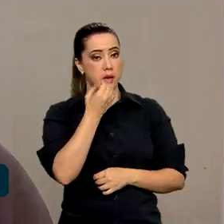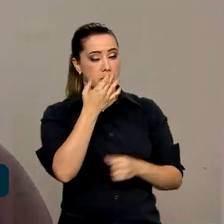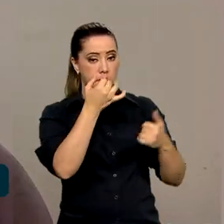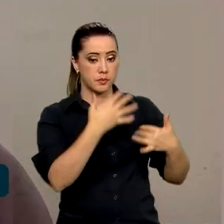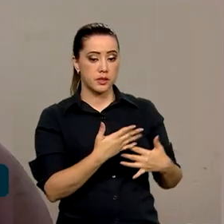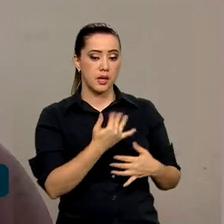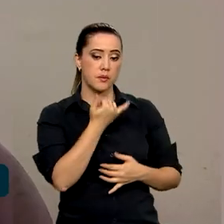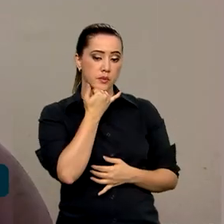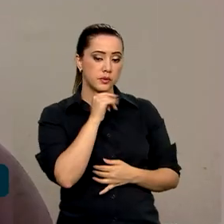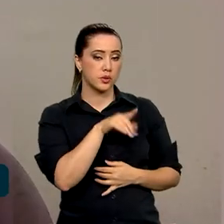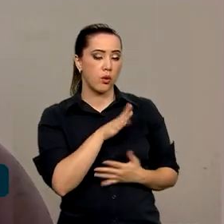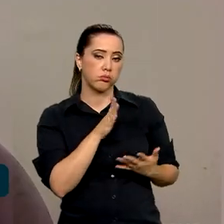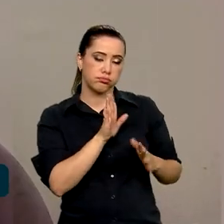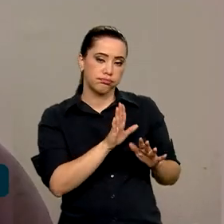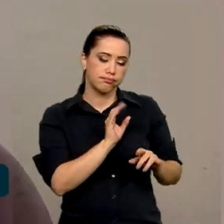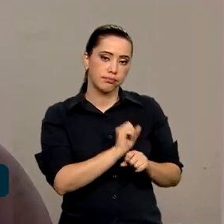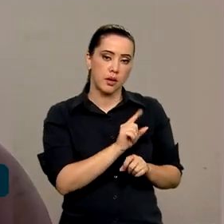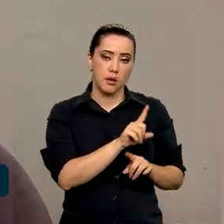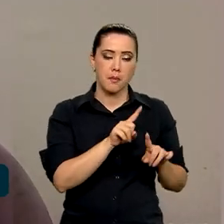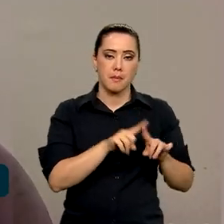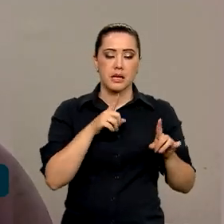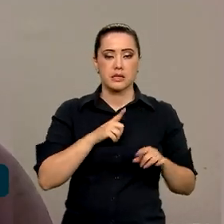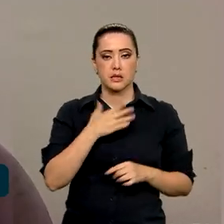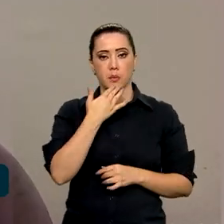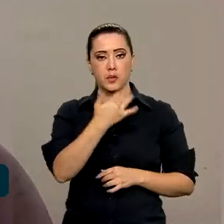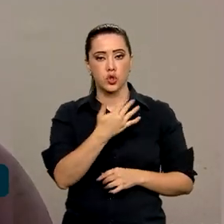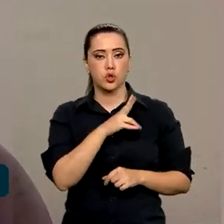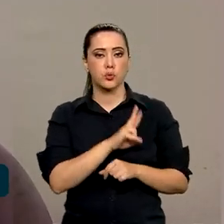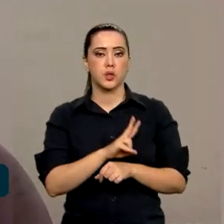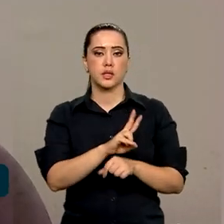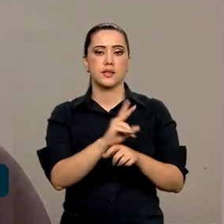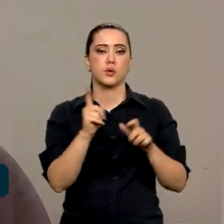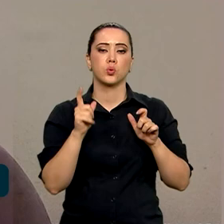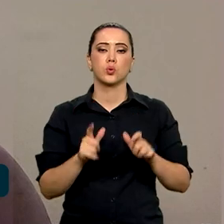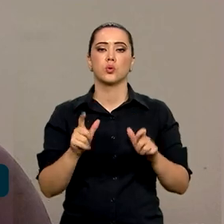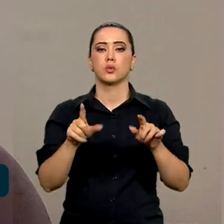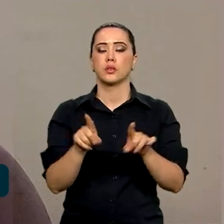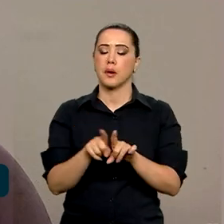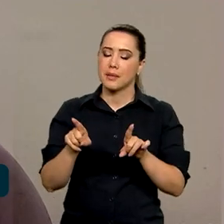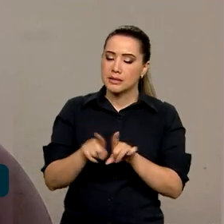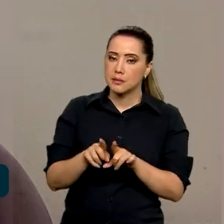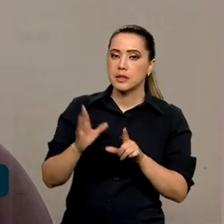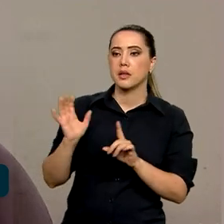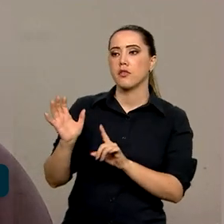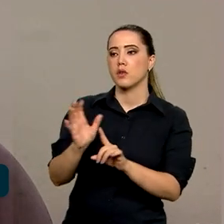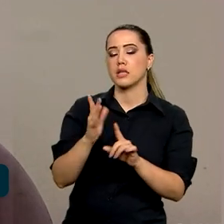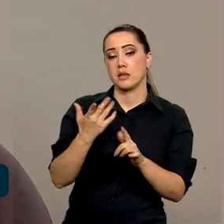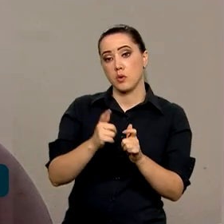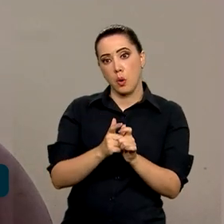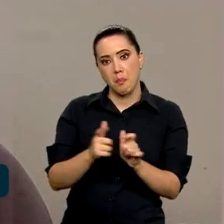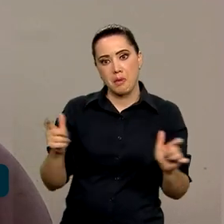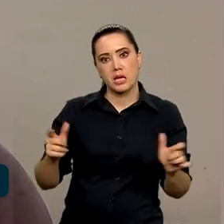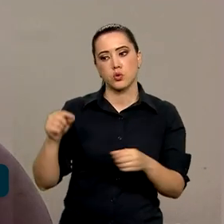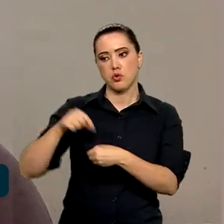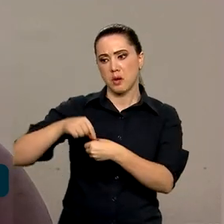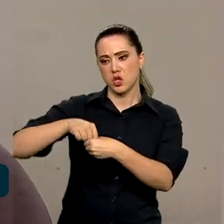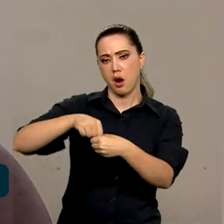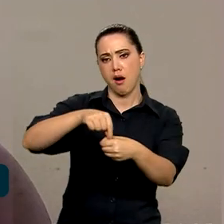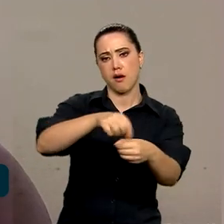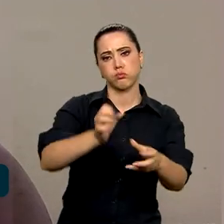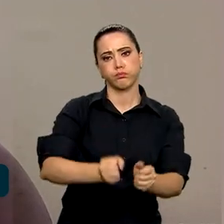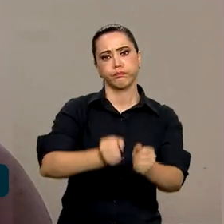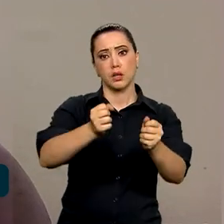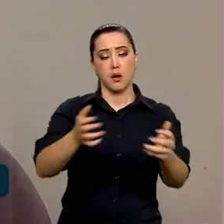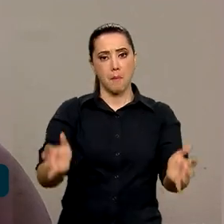mas existe essa pressão, né? Pela proteção ambiental, mas existe, por outro lado, essa pressão por um aumento na produção de alimentos. Então,